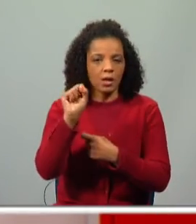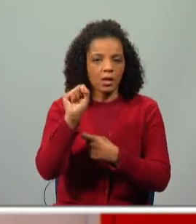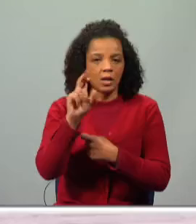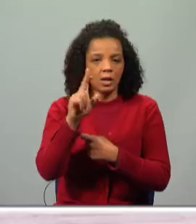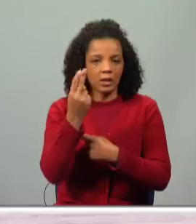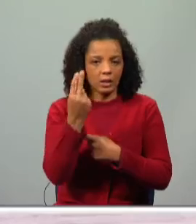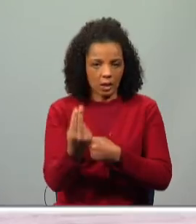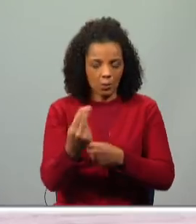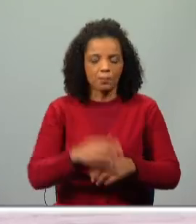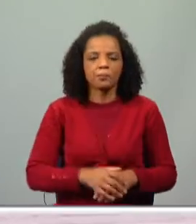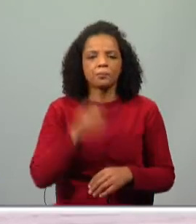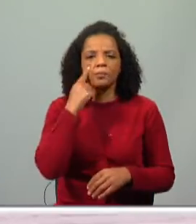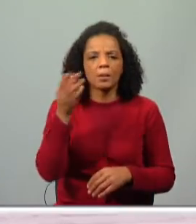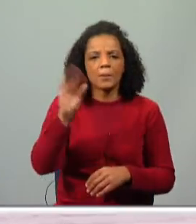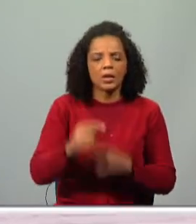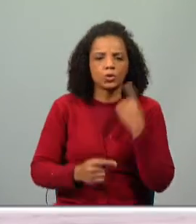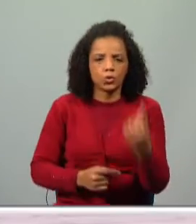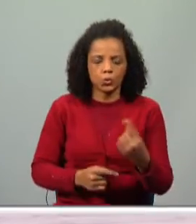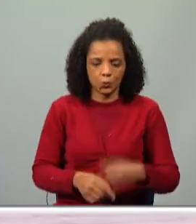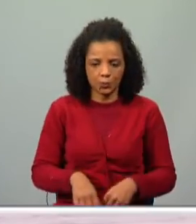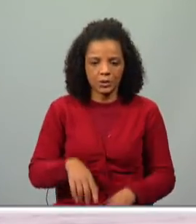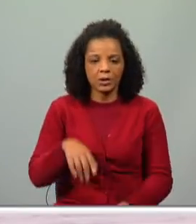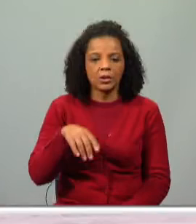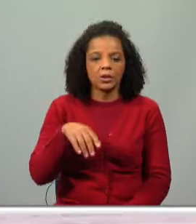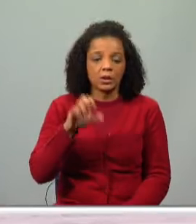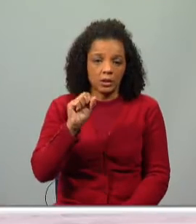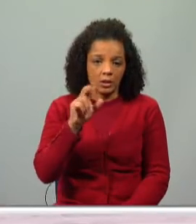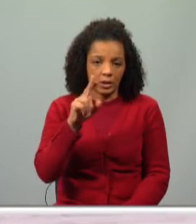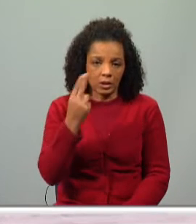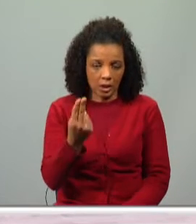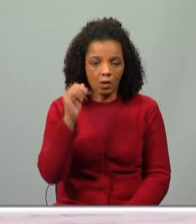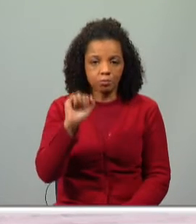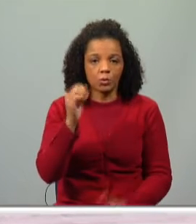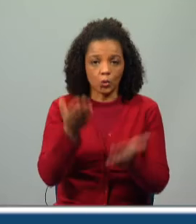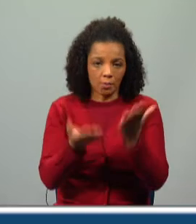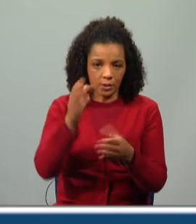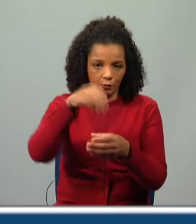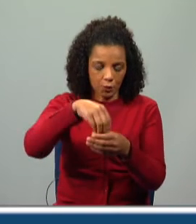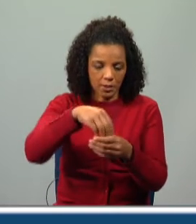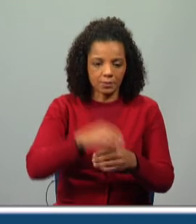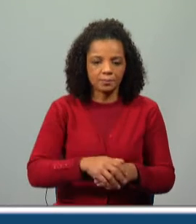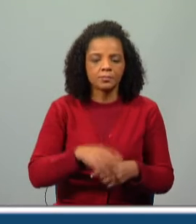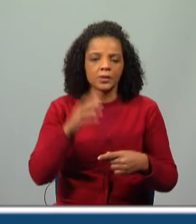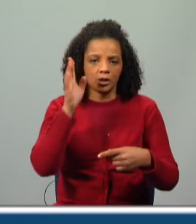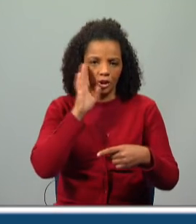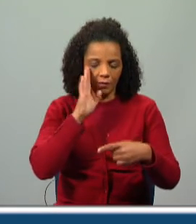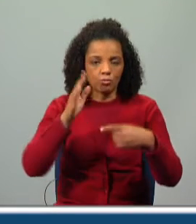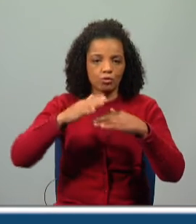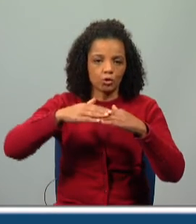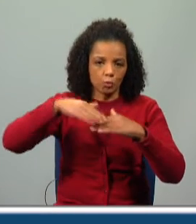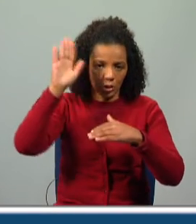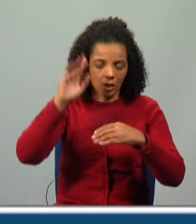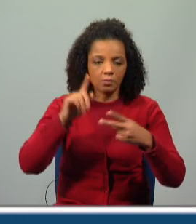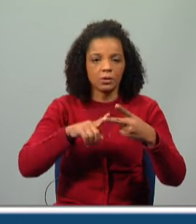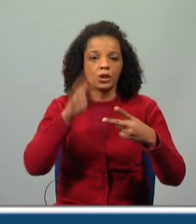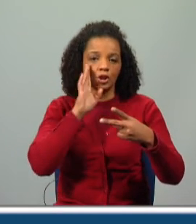adjetivos. Vamos então ver mais um grau do grau comparativo. Já vimos o de superioridade,